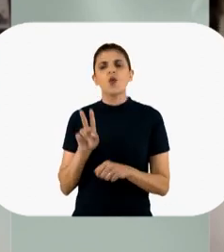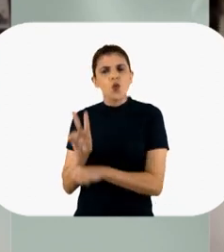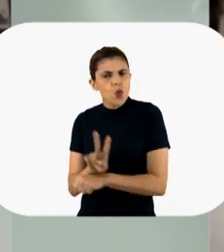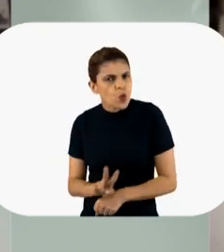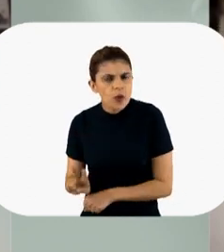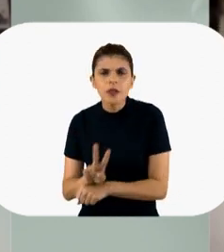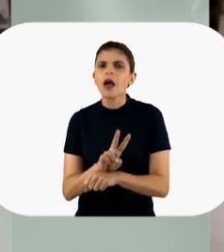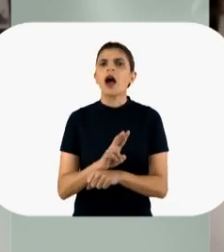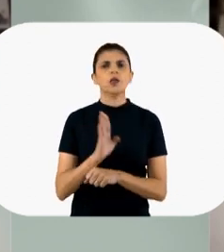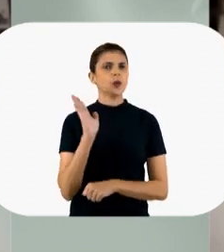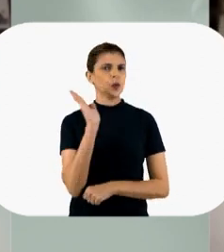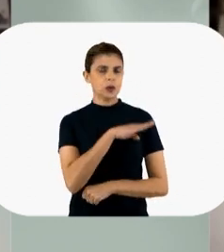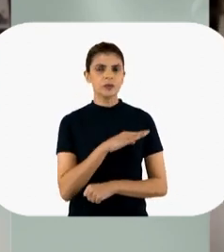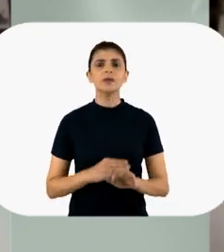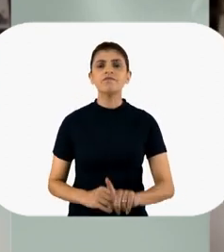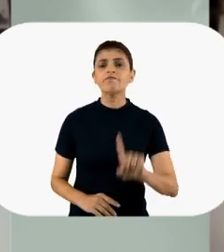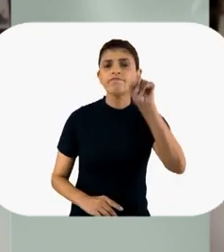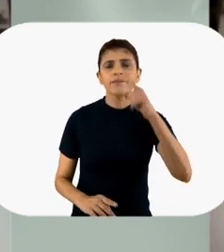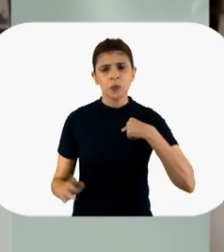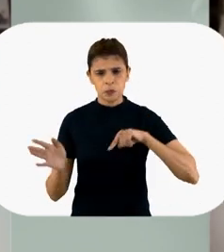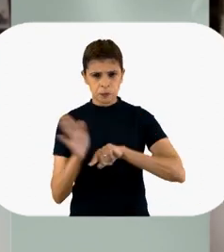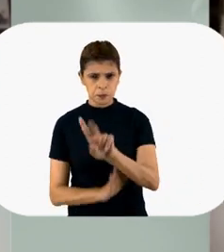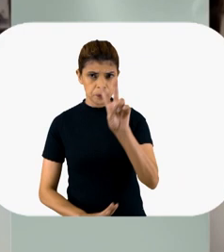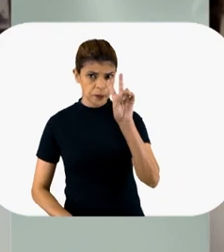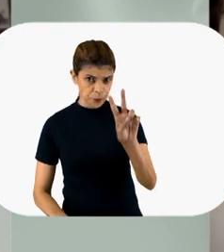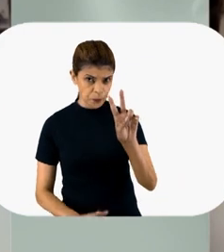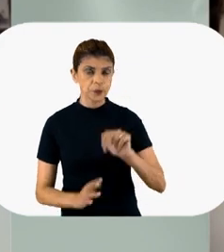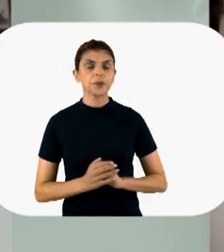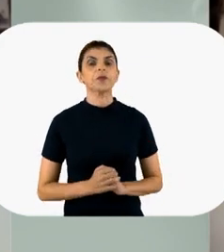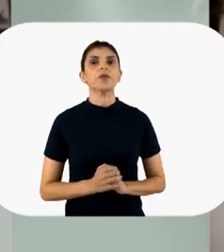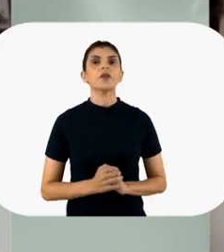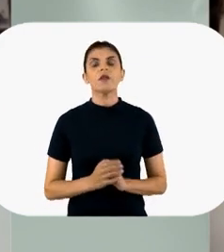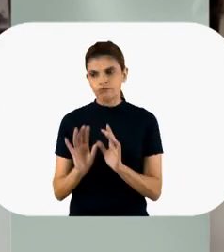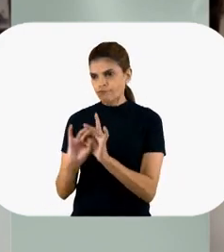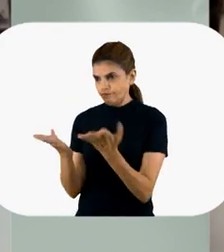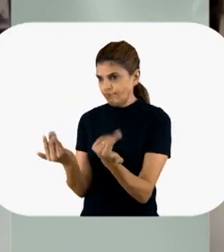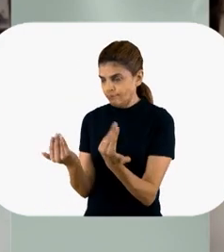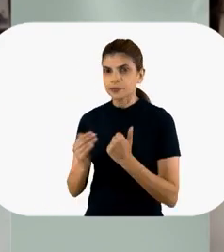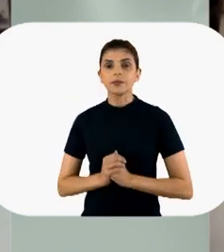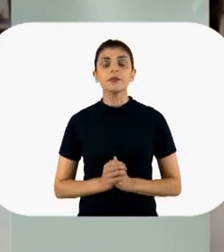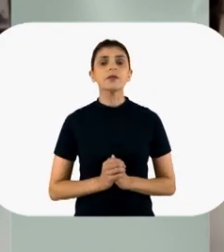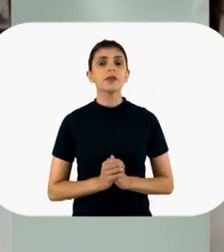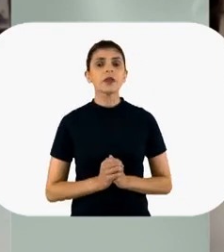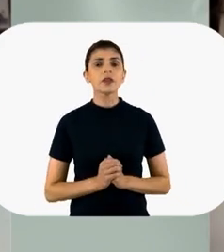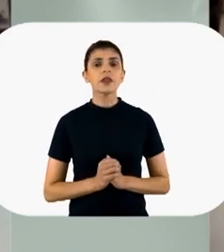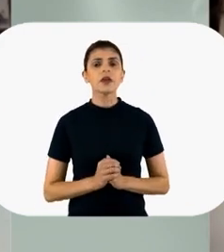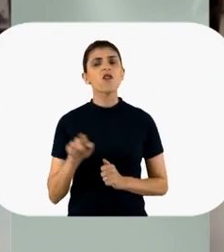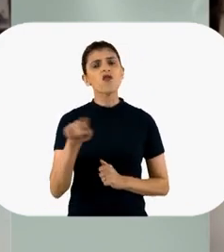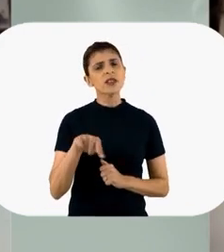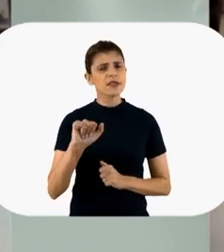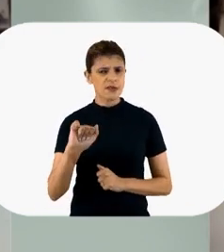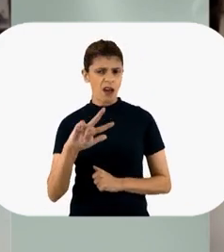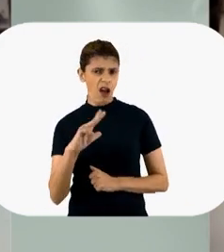para 1,5 até 2. Eu queria fazer duas perguntas para a Onara. Pois é. Primeiro, por que